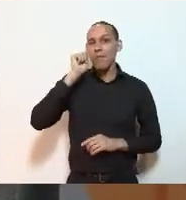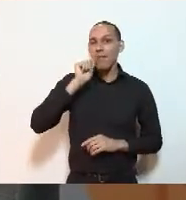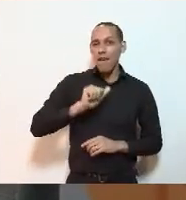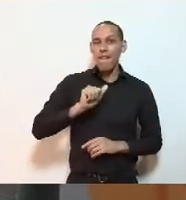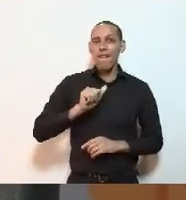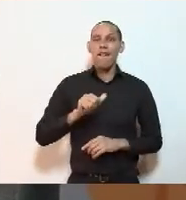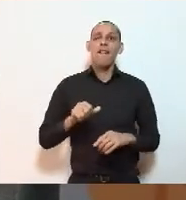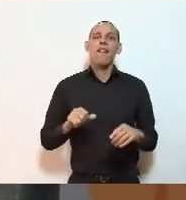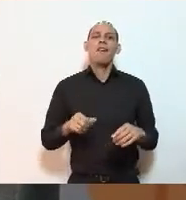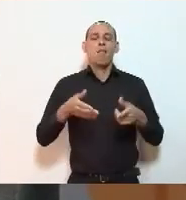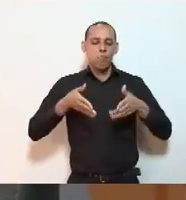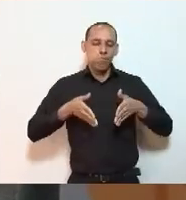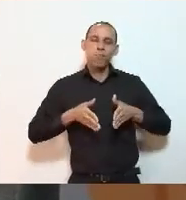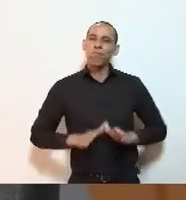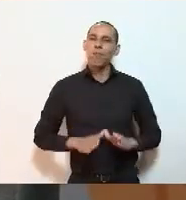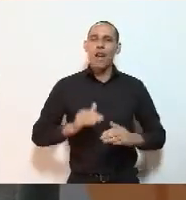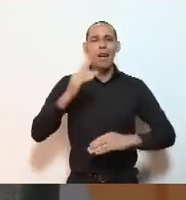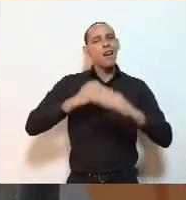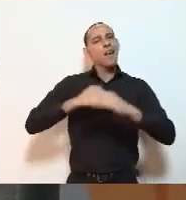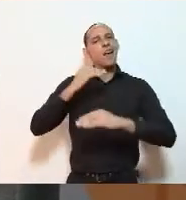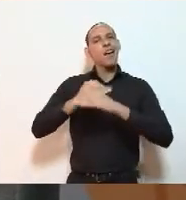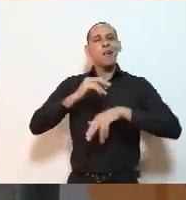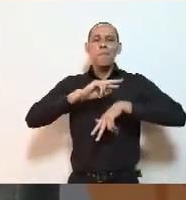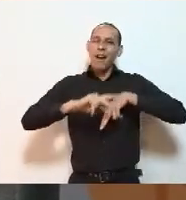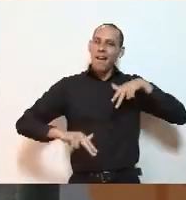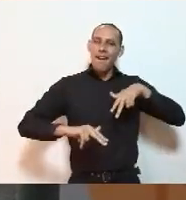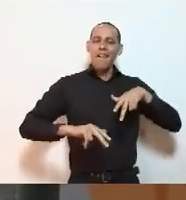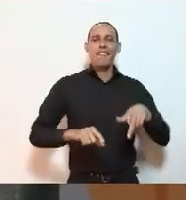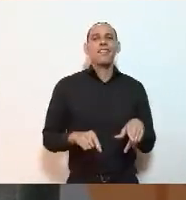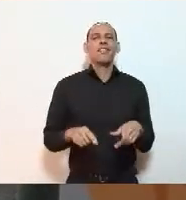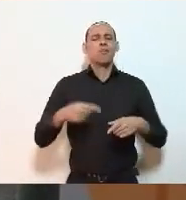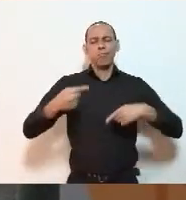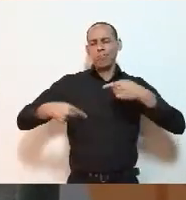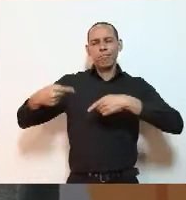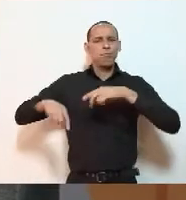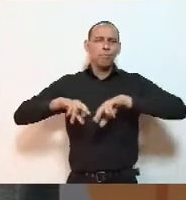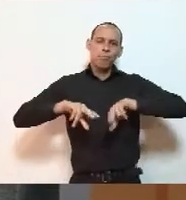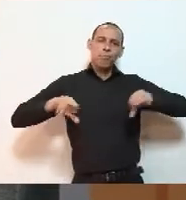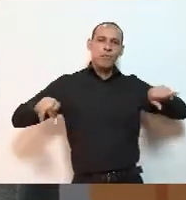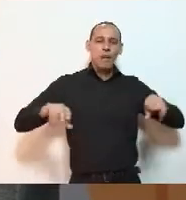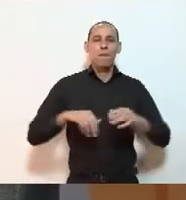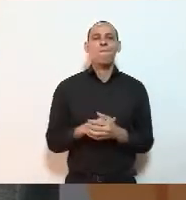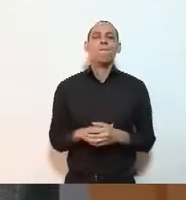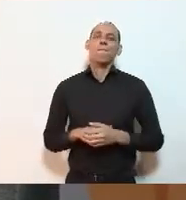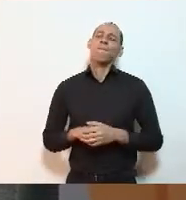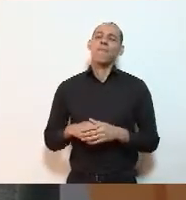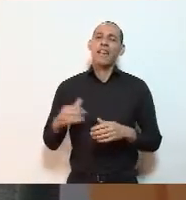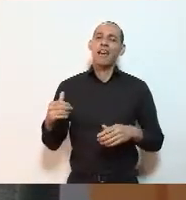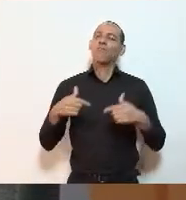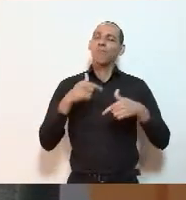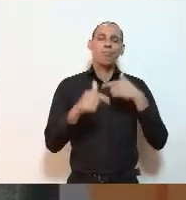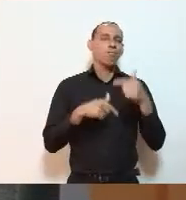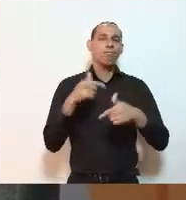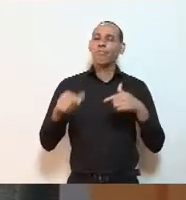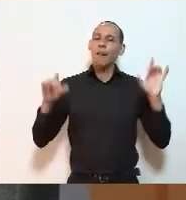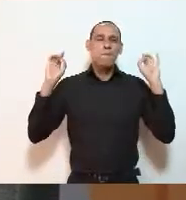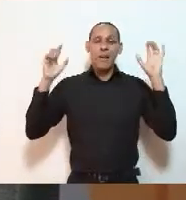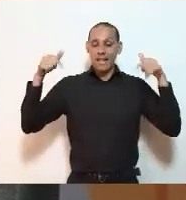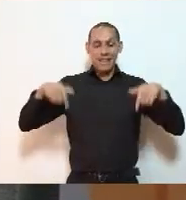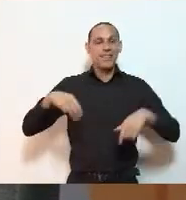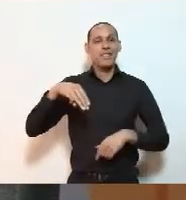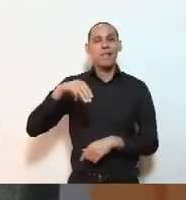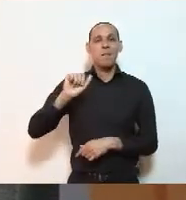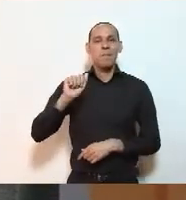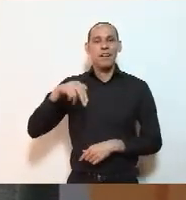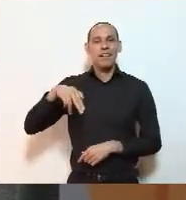dos direitos reprodutivos, da equidade de gênero, foram discutidas, e tem um trabalho fantástico aqui em Manguinhos.